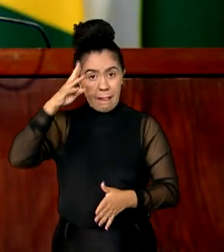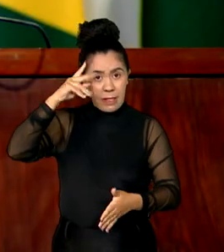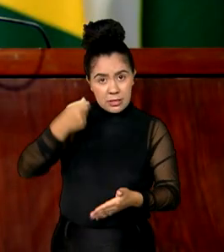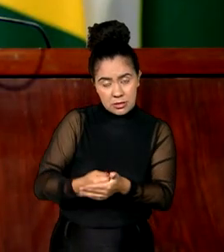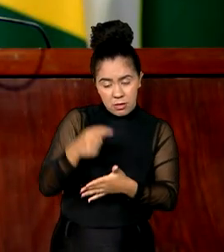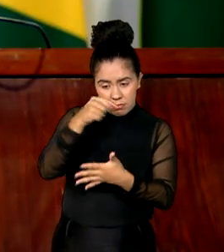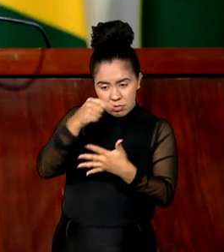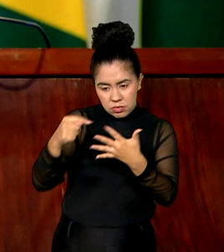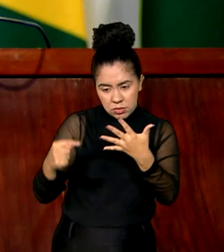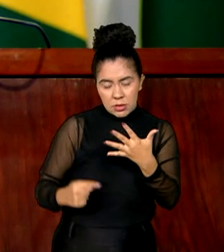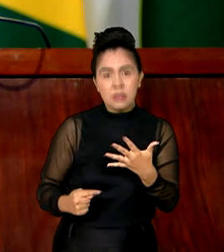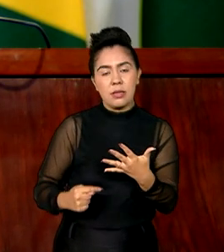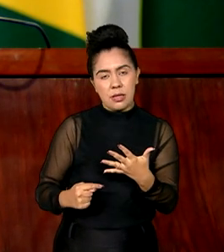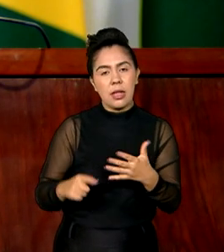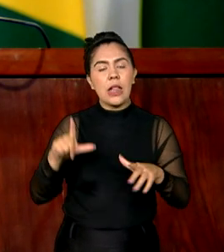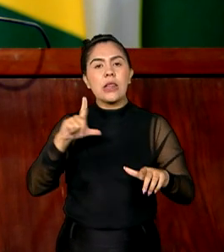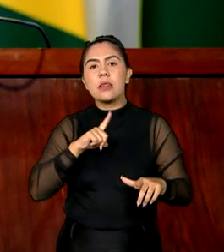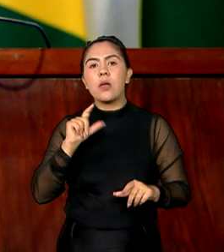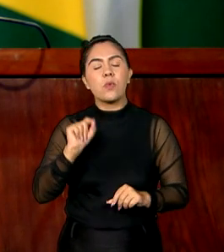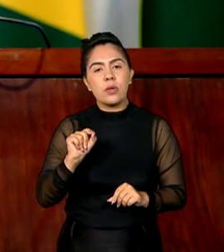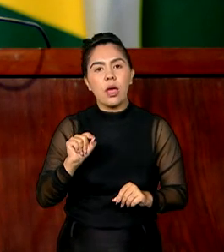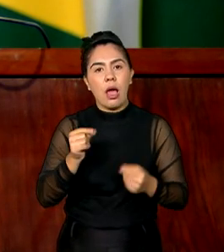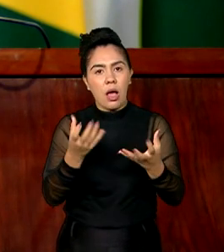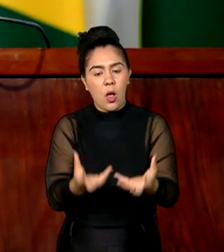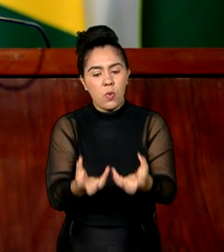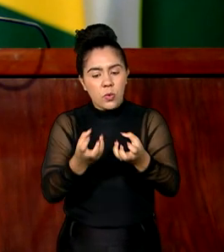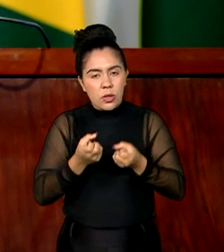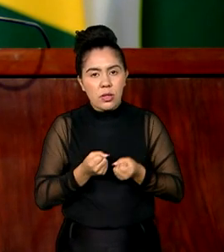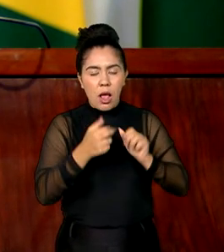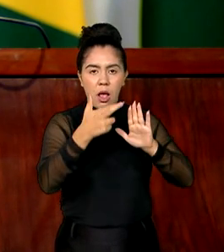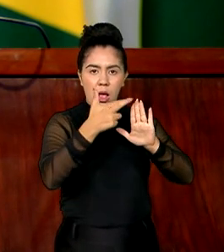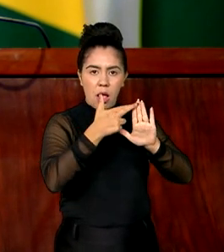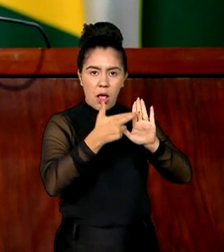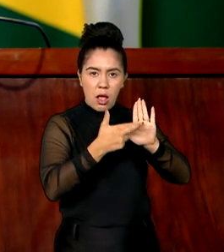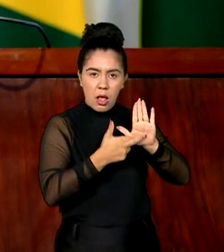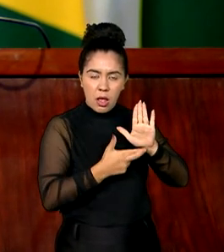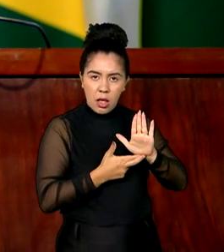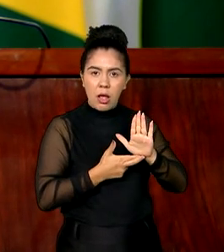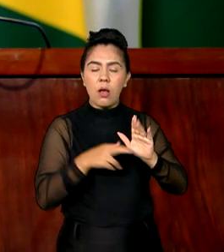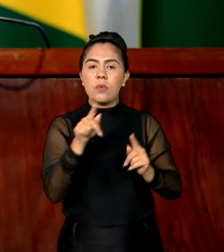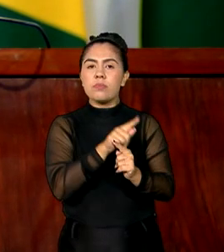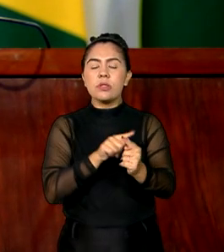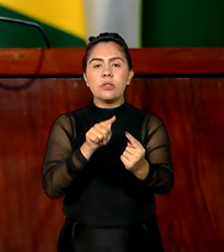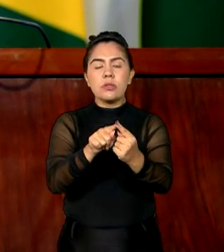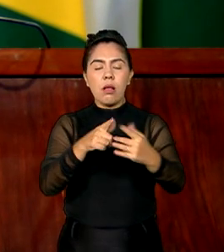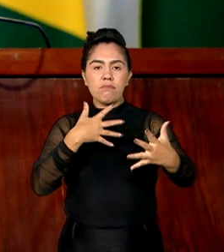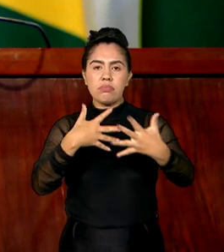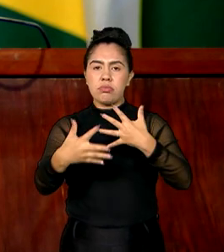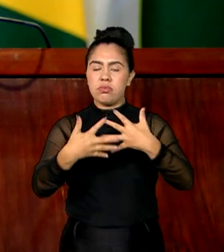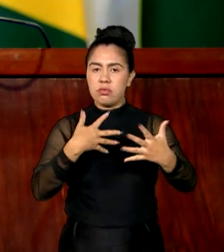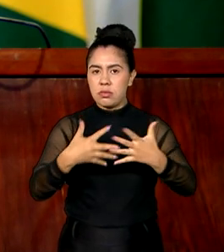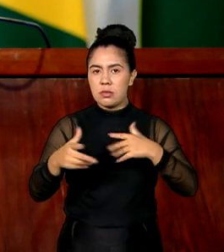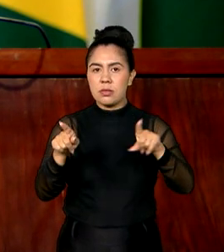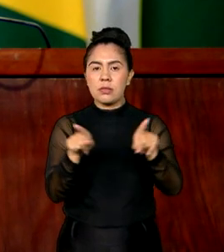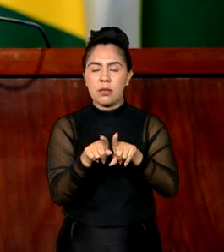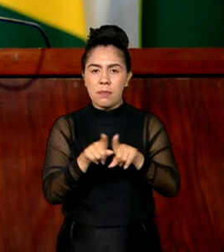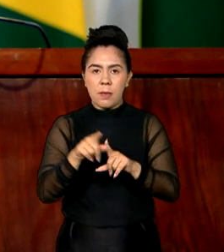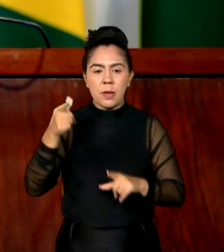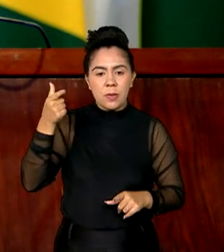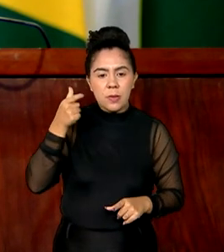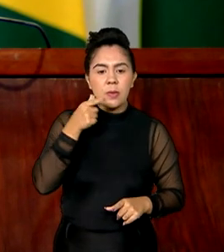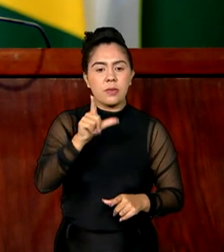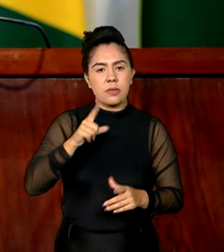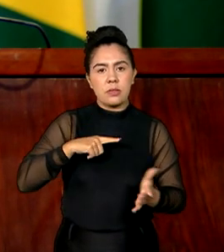considerando, encontram-se a adoção de critérios mais objetivos, previsíveis e transparentes para ascensão até os